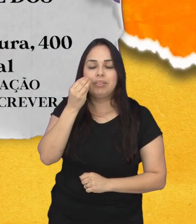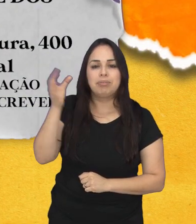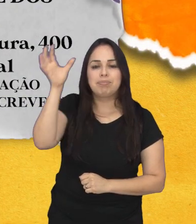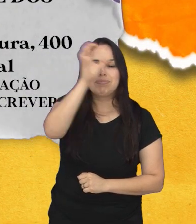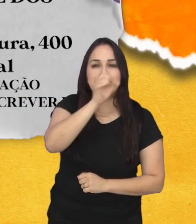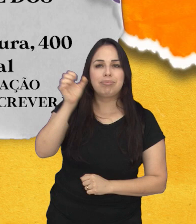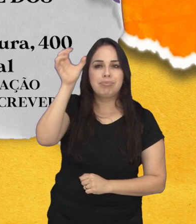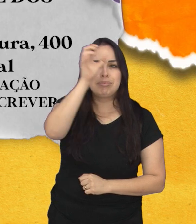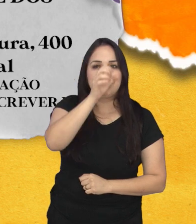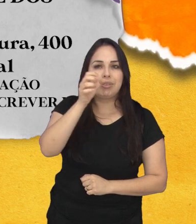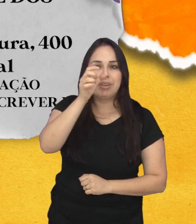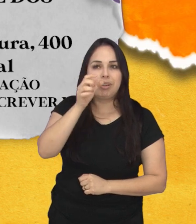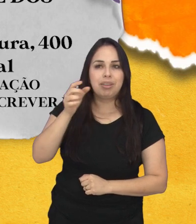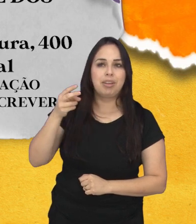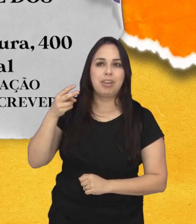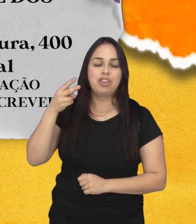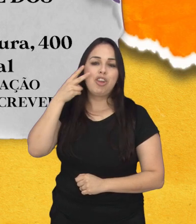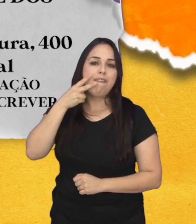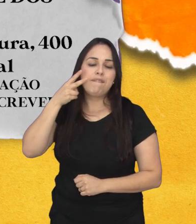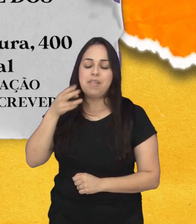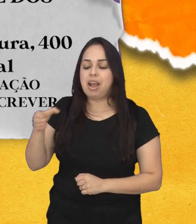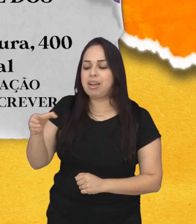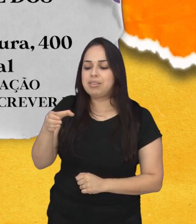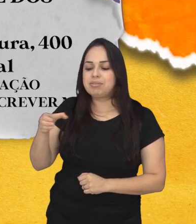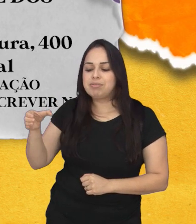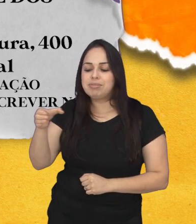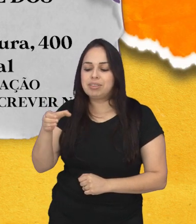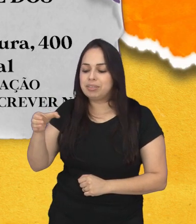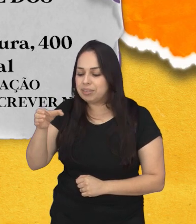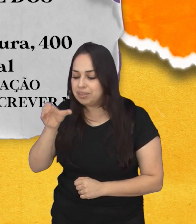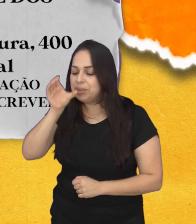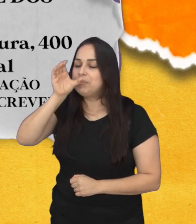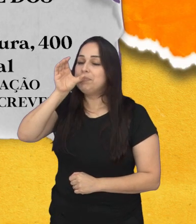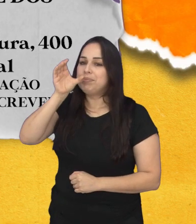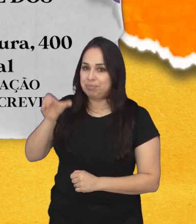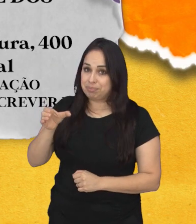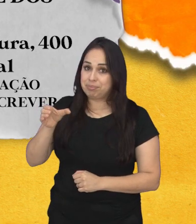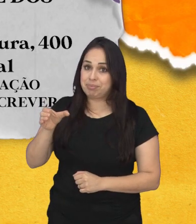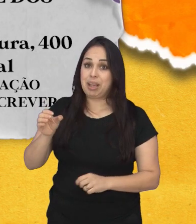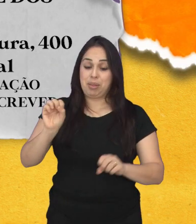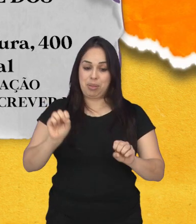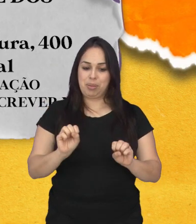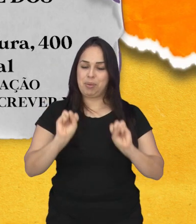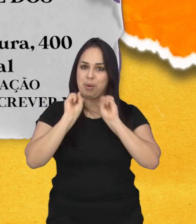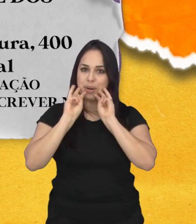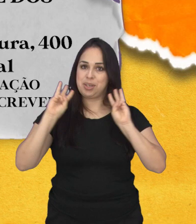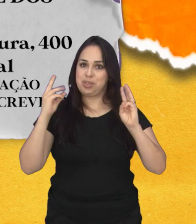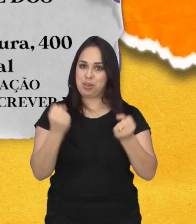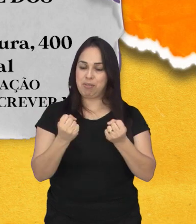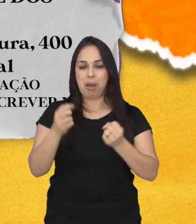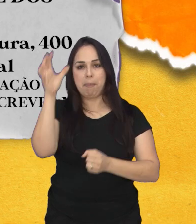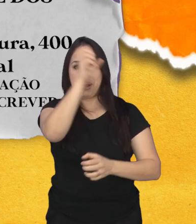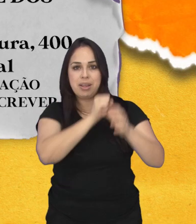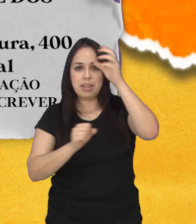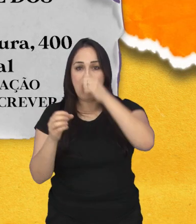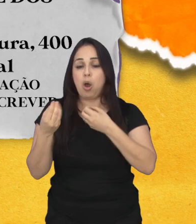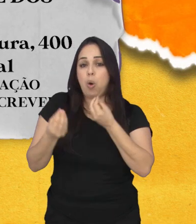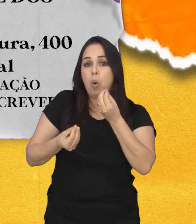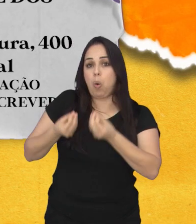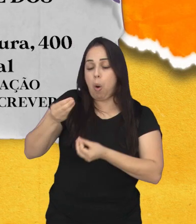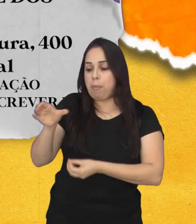você aprender sobre harmonização de vinhos para festas de fim de ano. No workshop você vai aprender como fazer